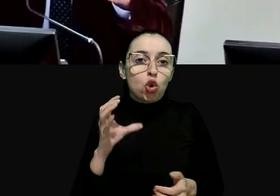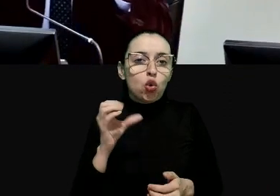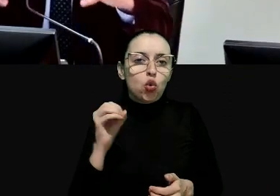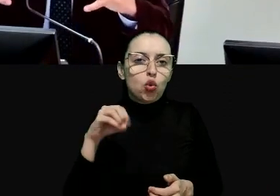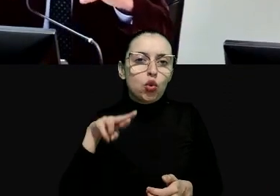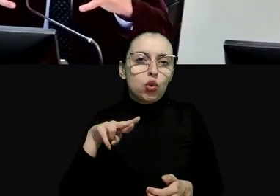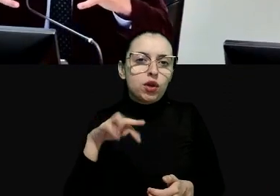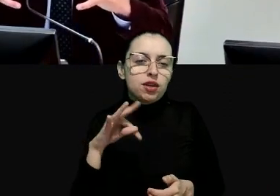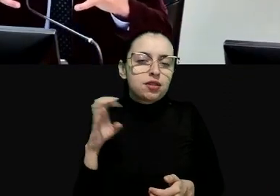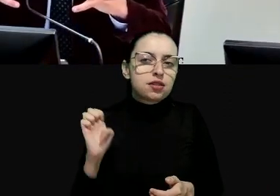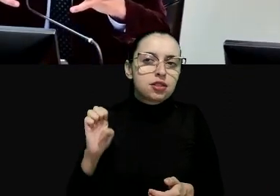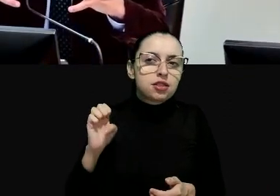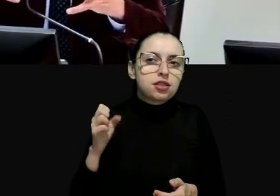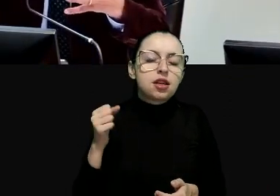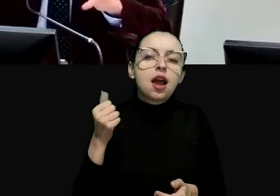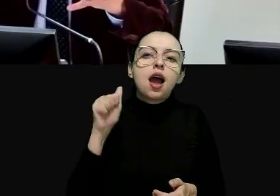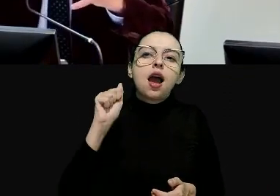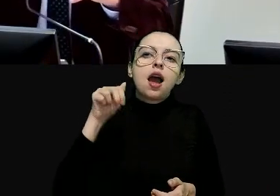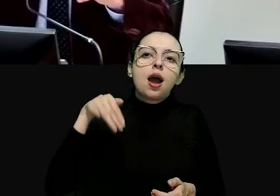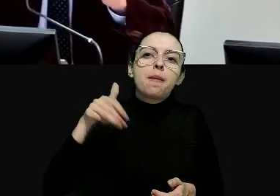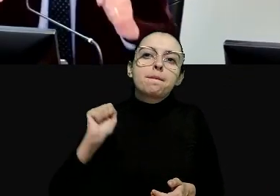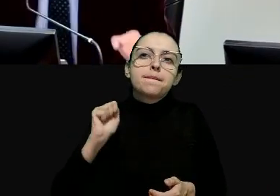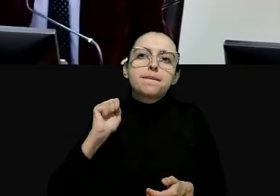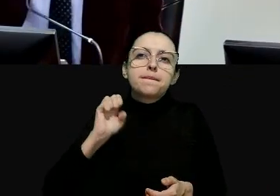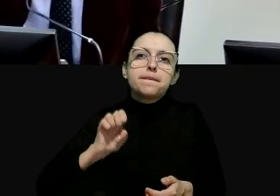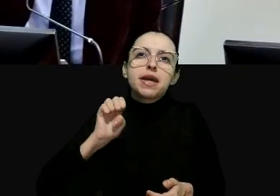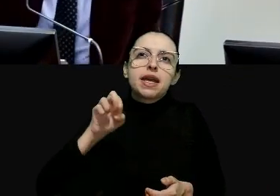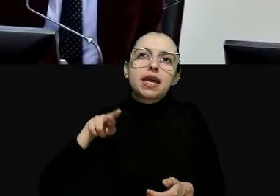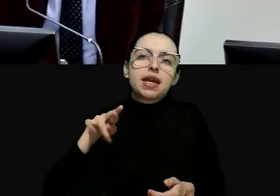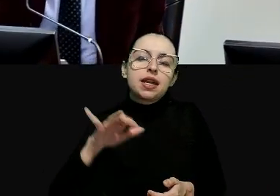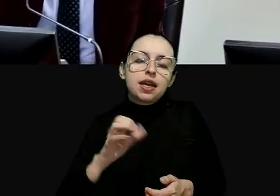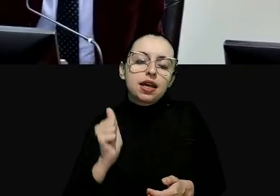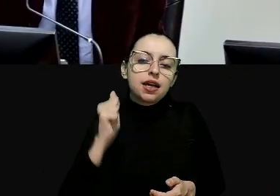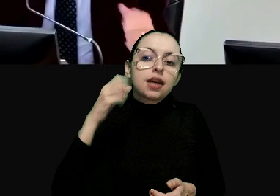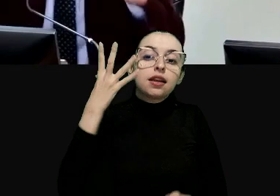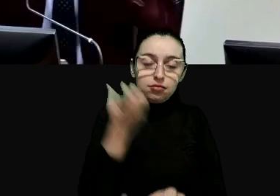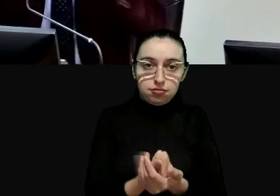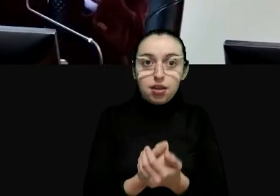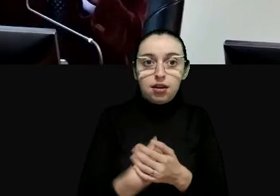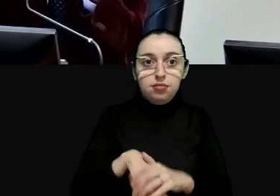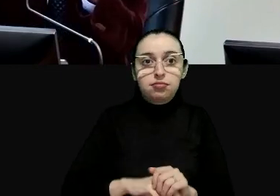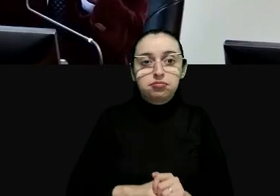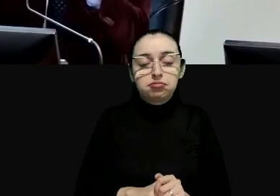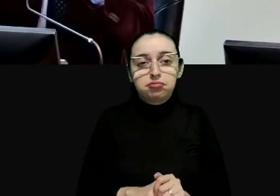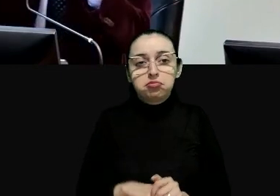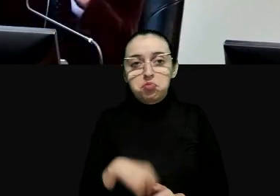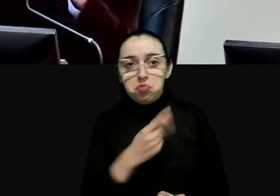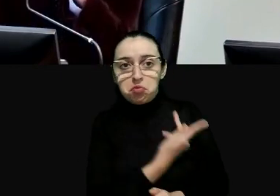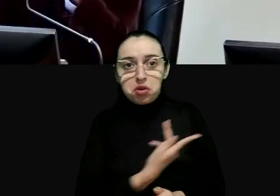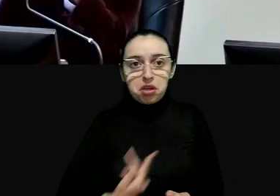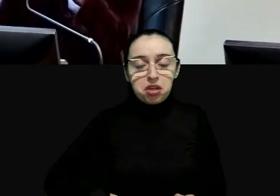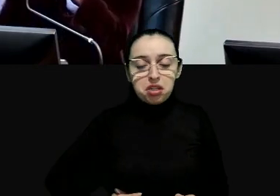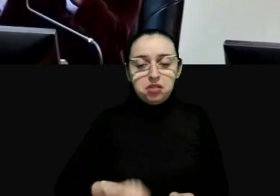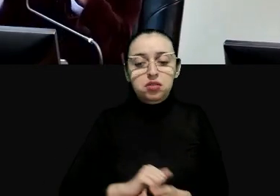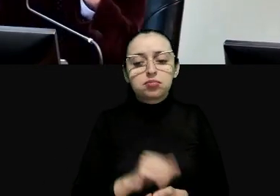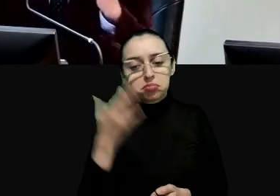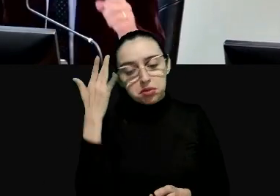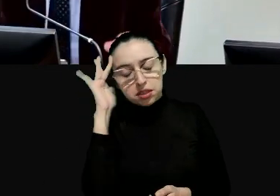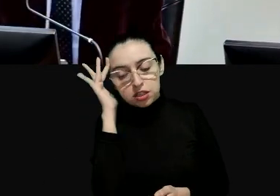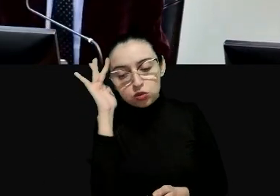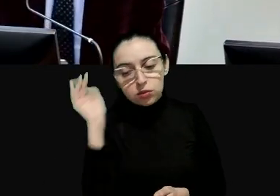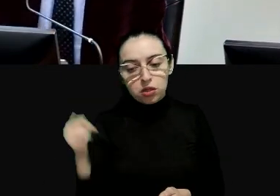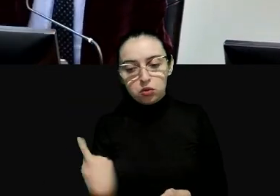jurídicamente válida é uma interpretação claro forte mas jurídicamente em os canões de a